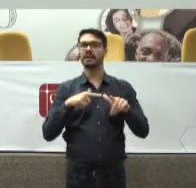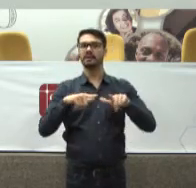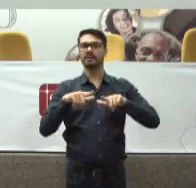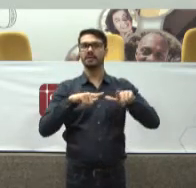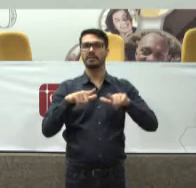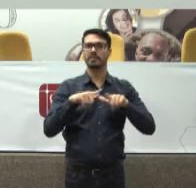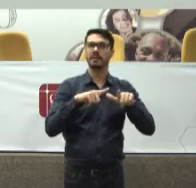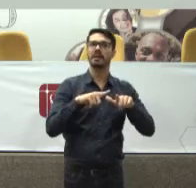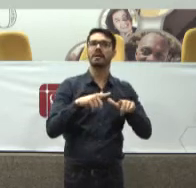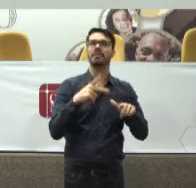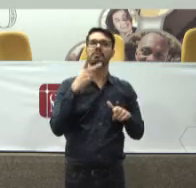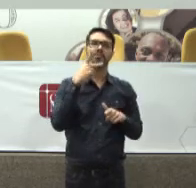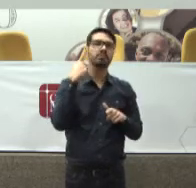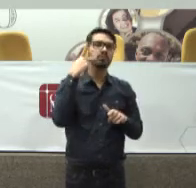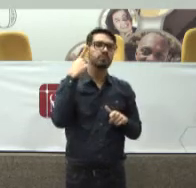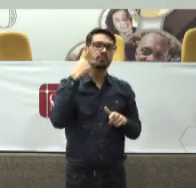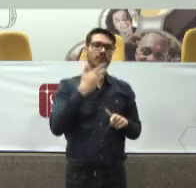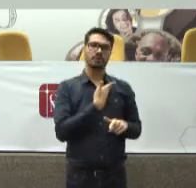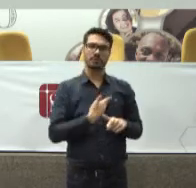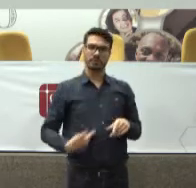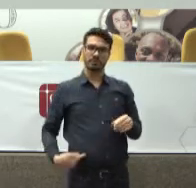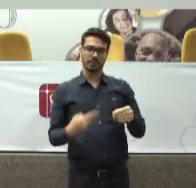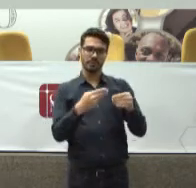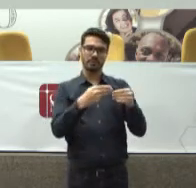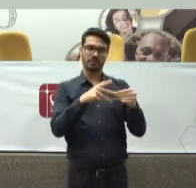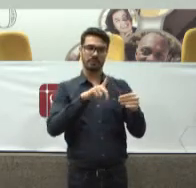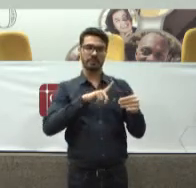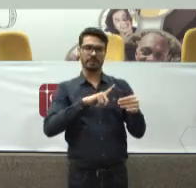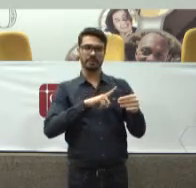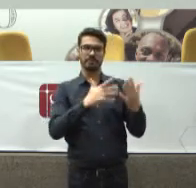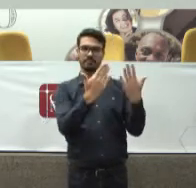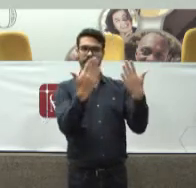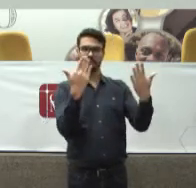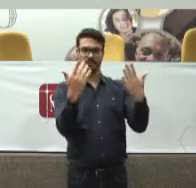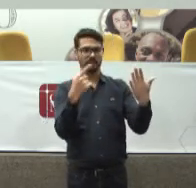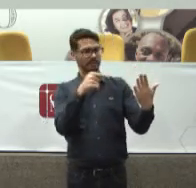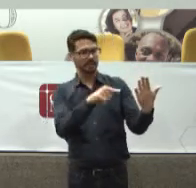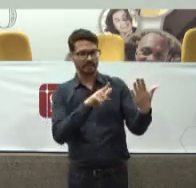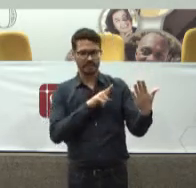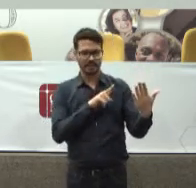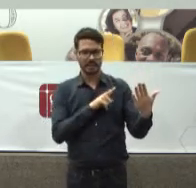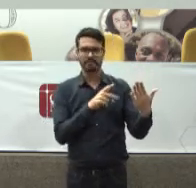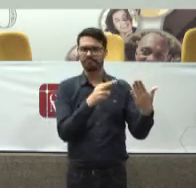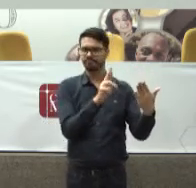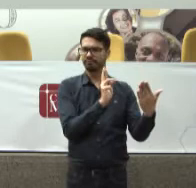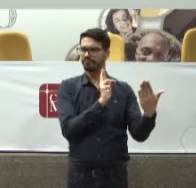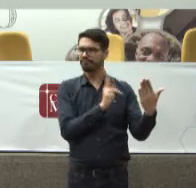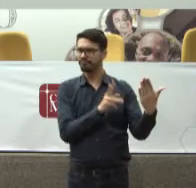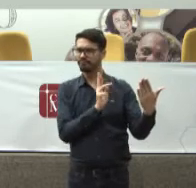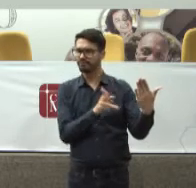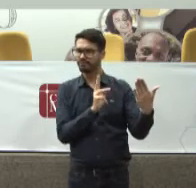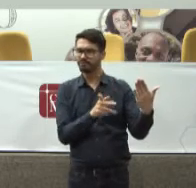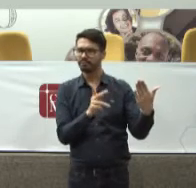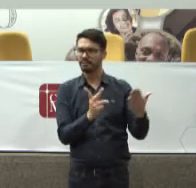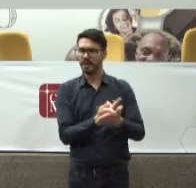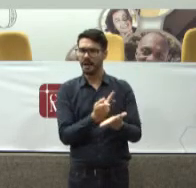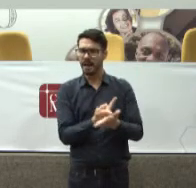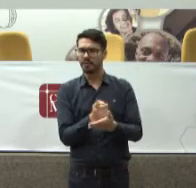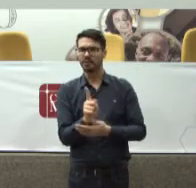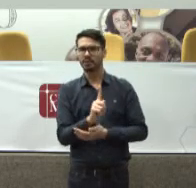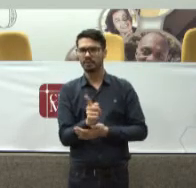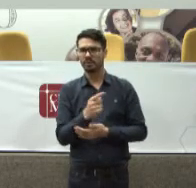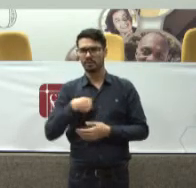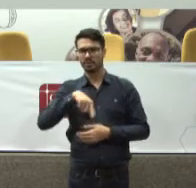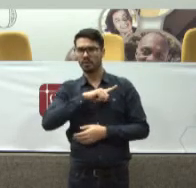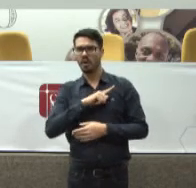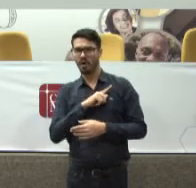Em cima da política pública Que o Estado Ou o município tem E verificar se aquilo Tem algum tipo de equívoco Ou não Não somos nós Que fazemos política